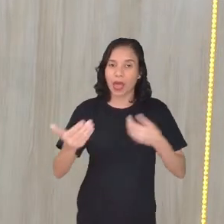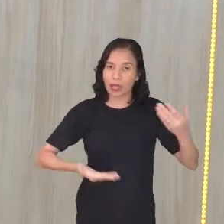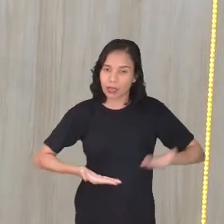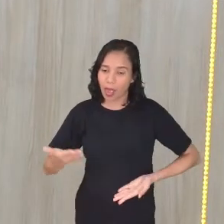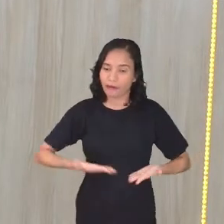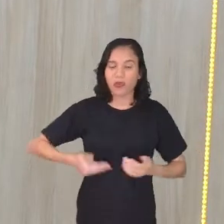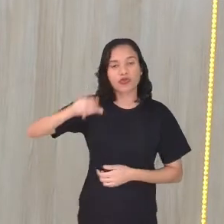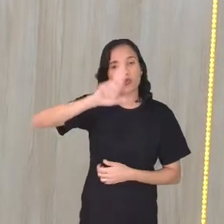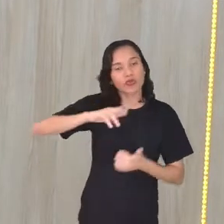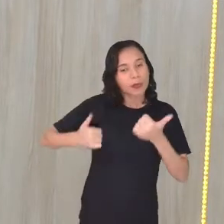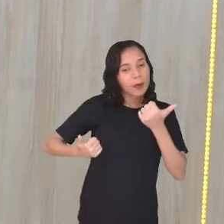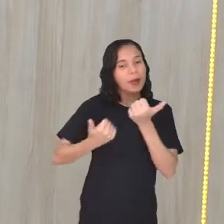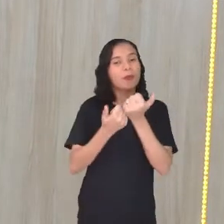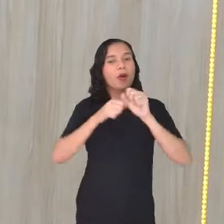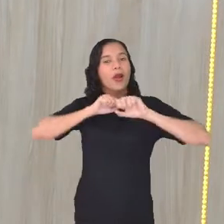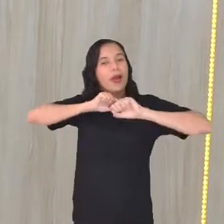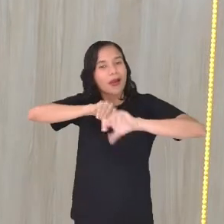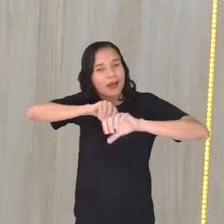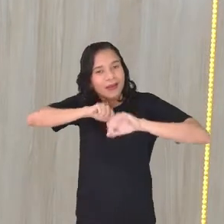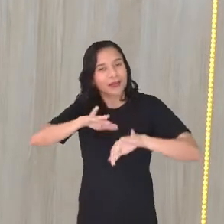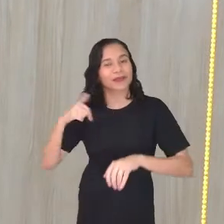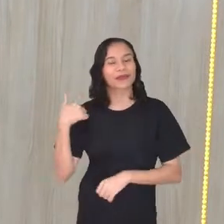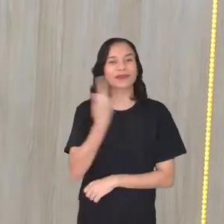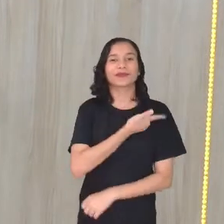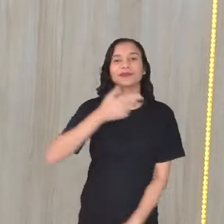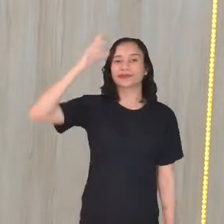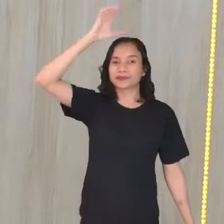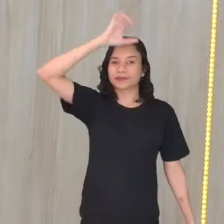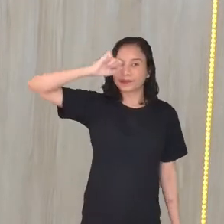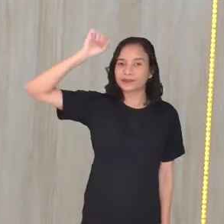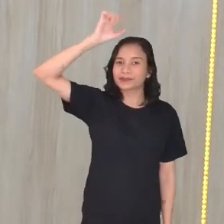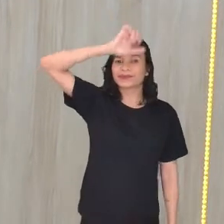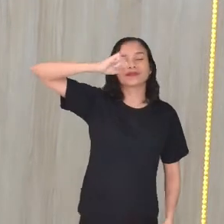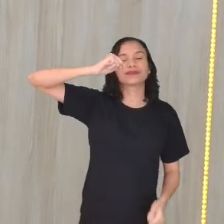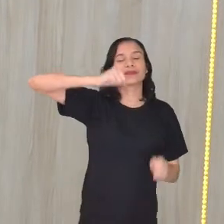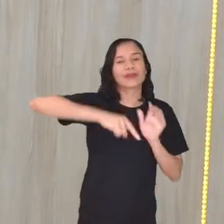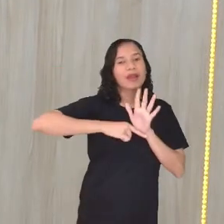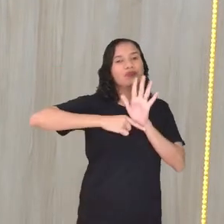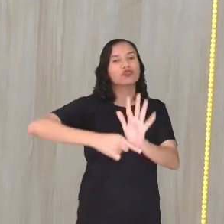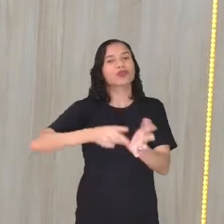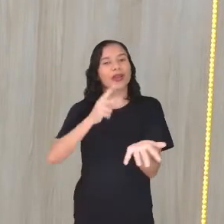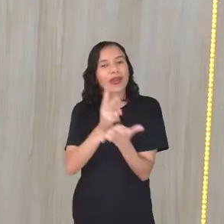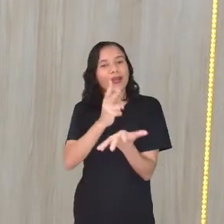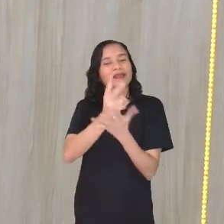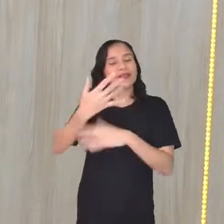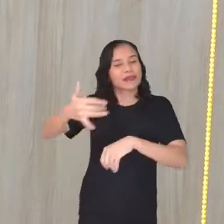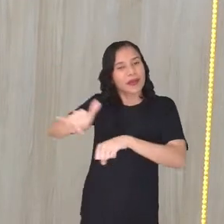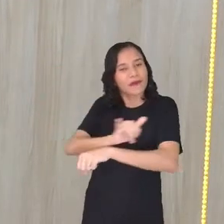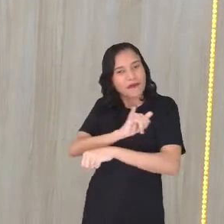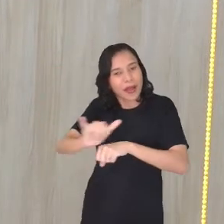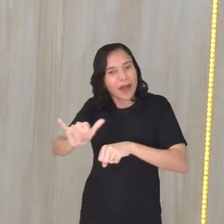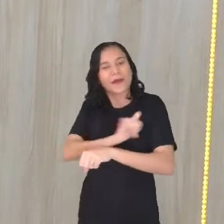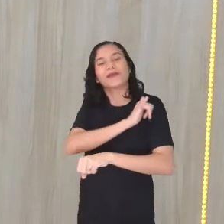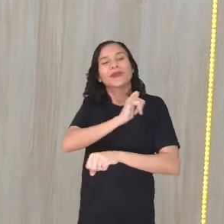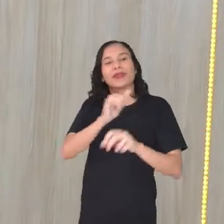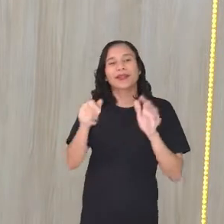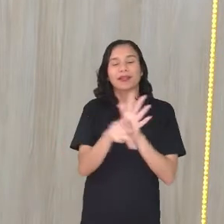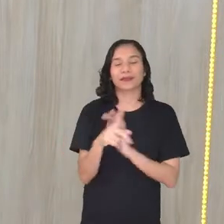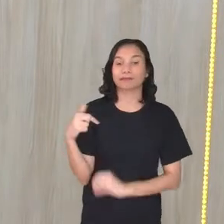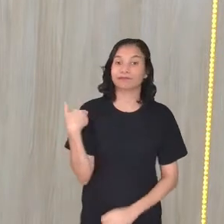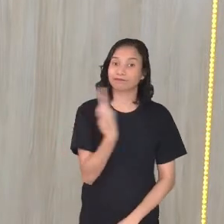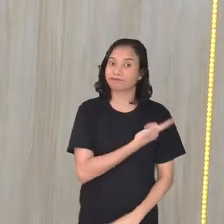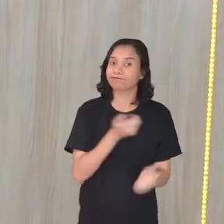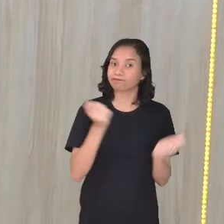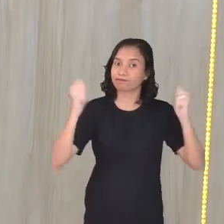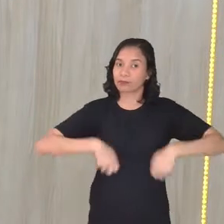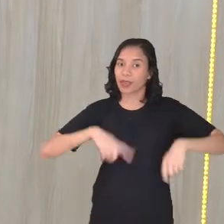educação, né? A serviço aqui do nosso aprendizado, nos ajudando sendo esse instrumento, esse mecanismo pra que a gente